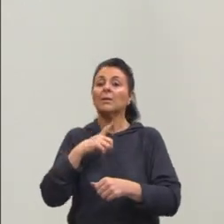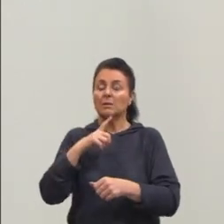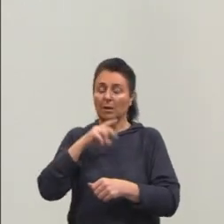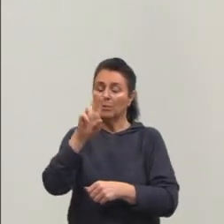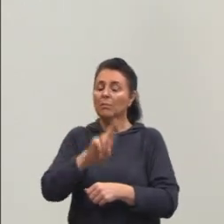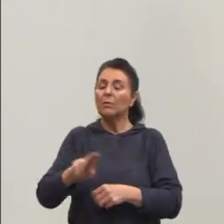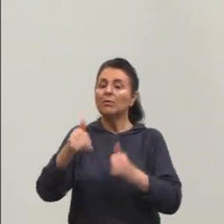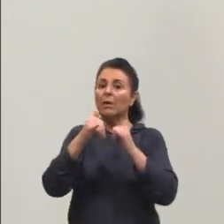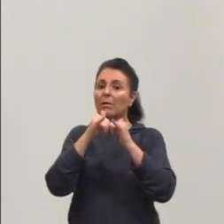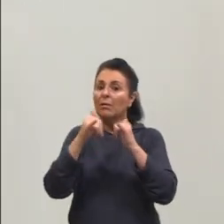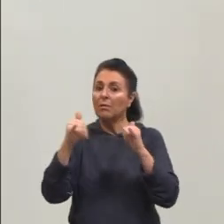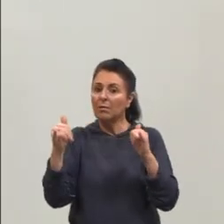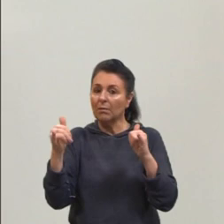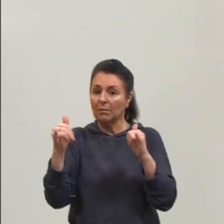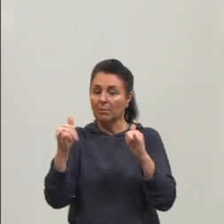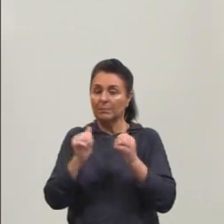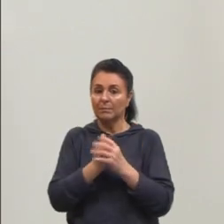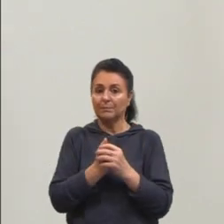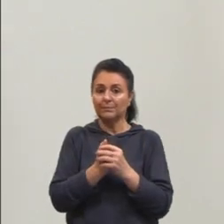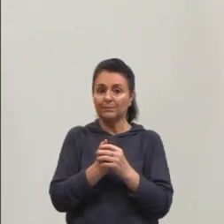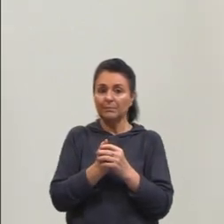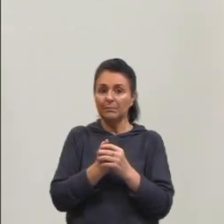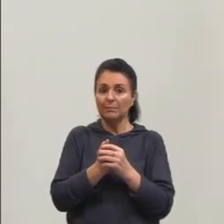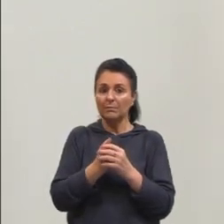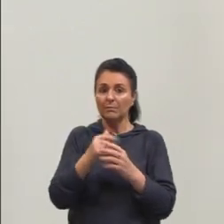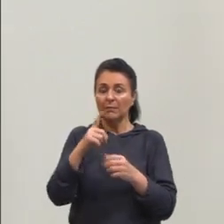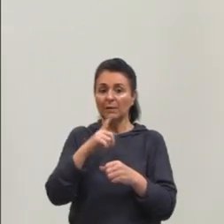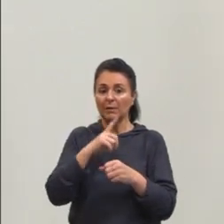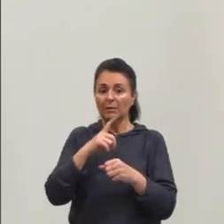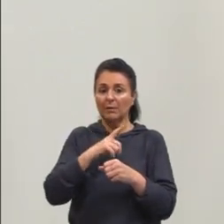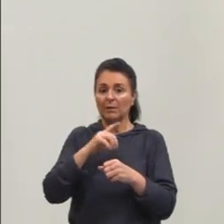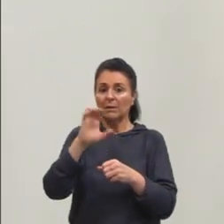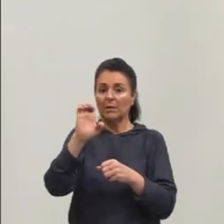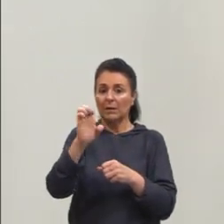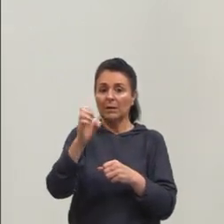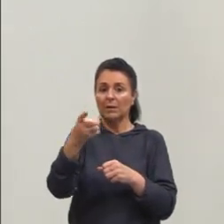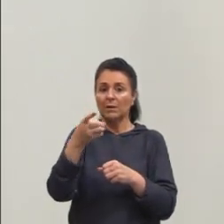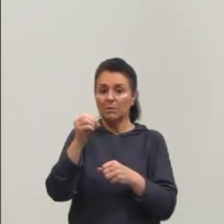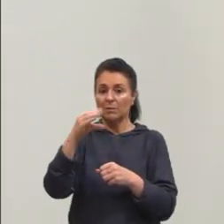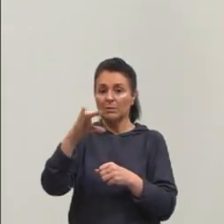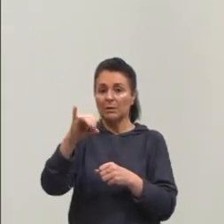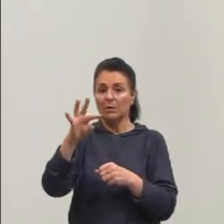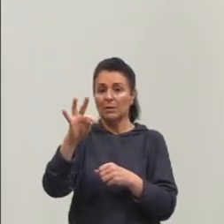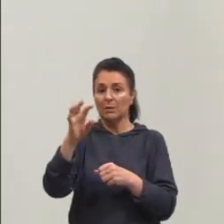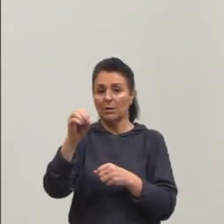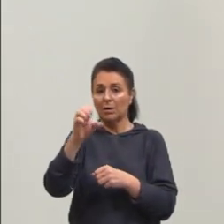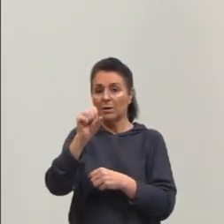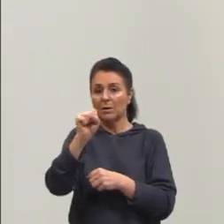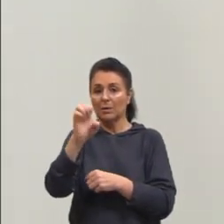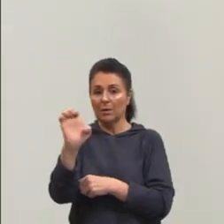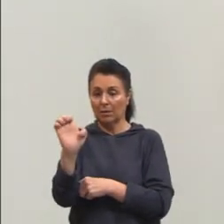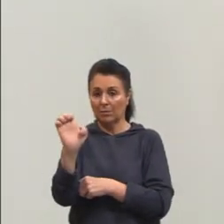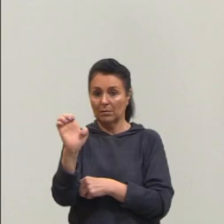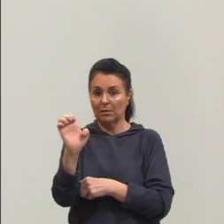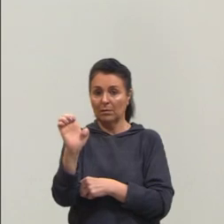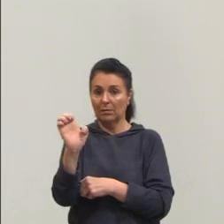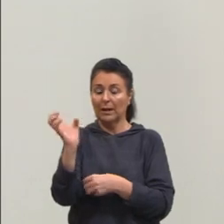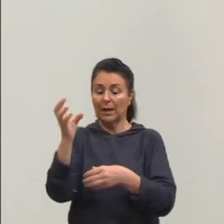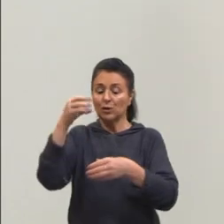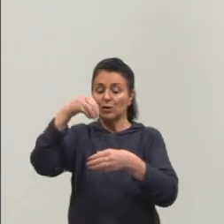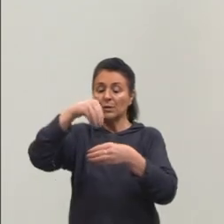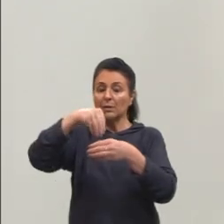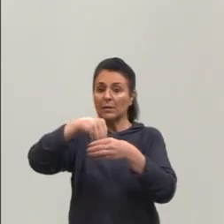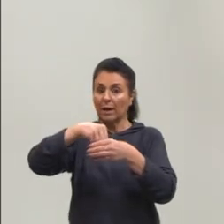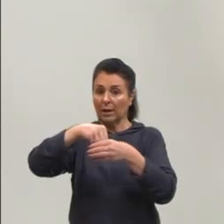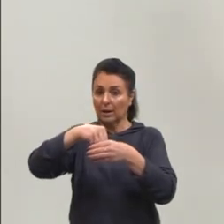energia, aí vai gastar energia. Temos a exocitose, que é a passagem do meio interno da